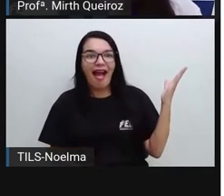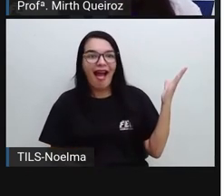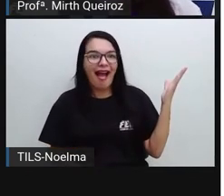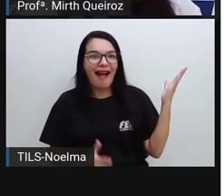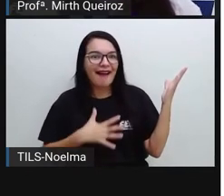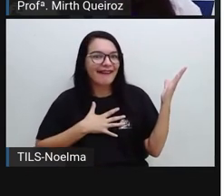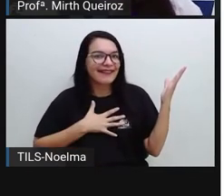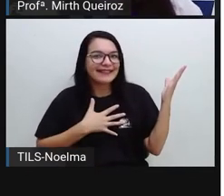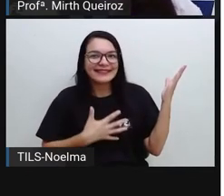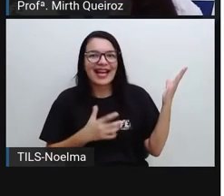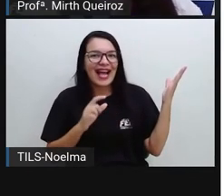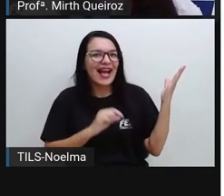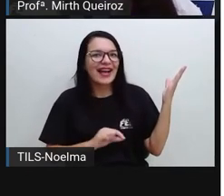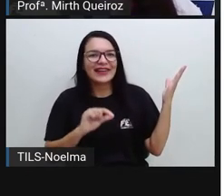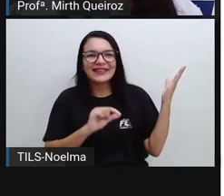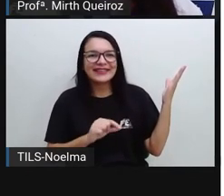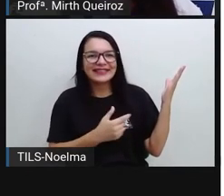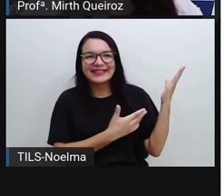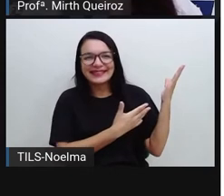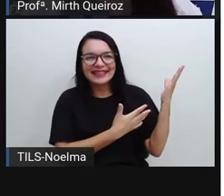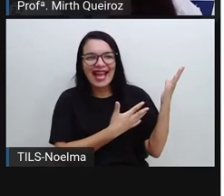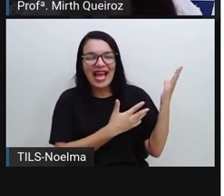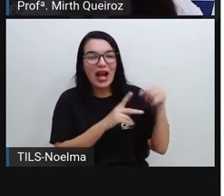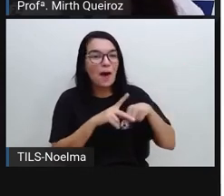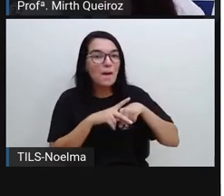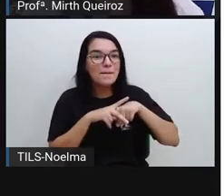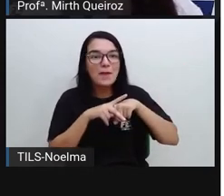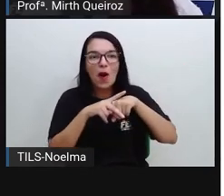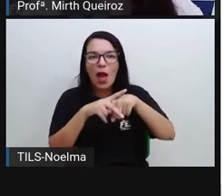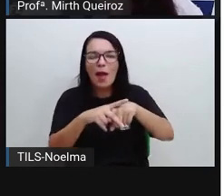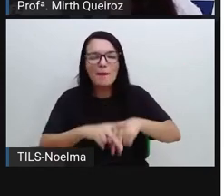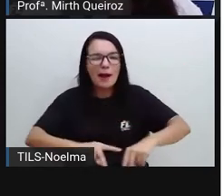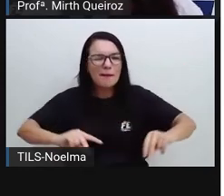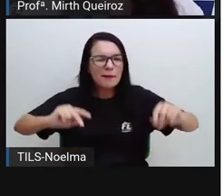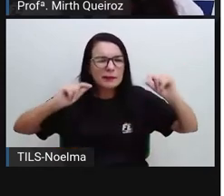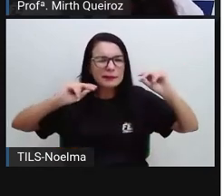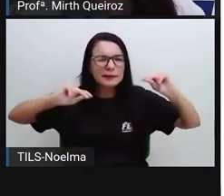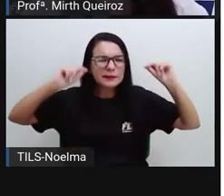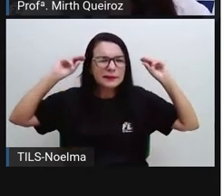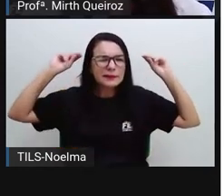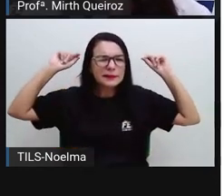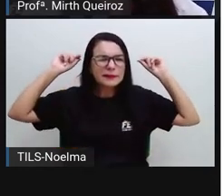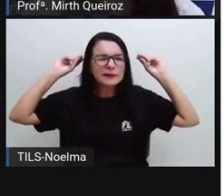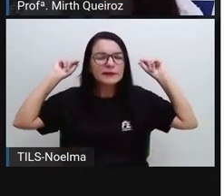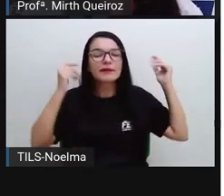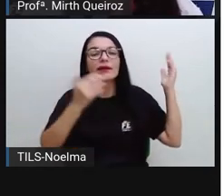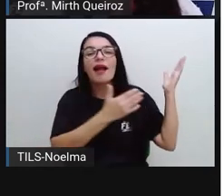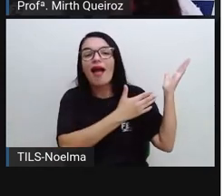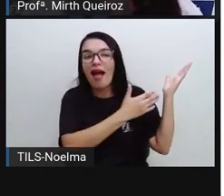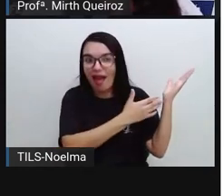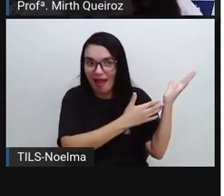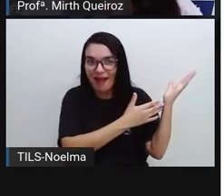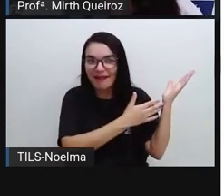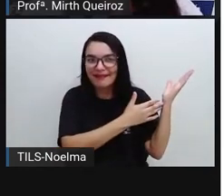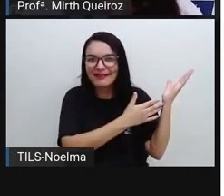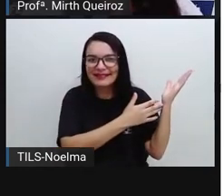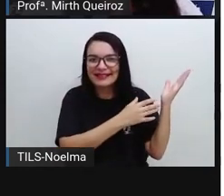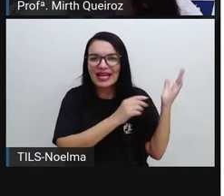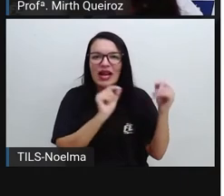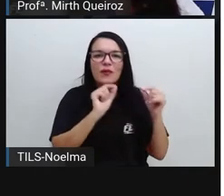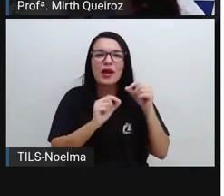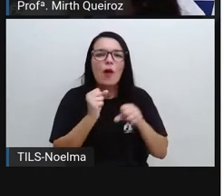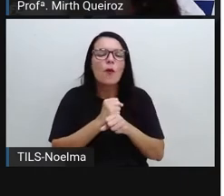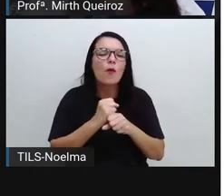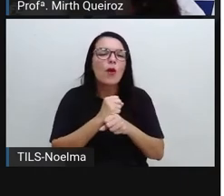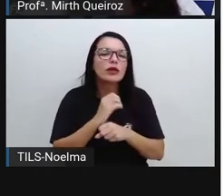Surpreendentemente, o poema visual mais antigo que se tem foi anterior ao ano zero, ou seja,